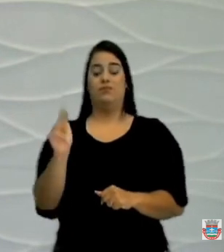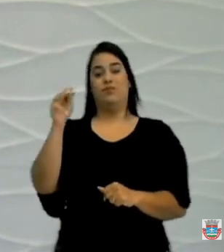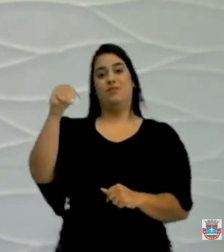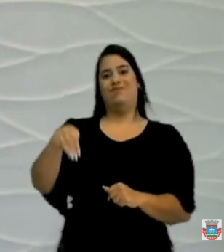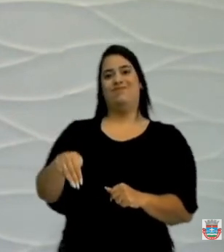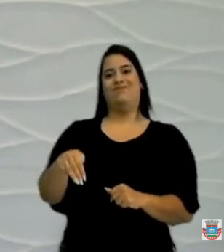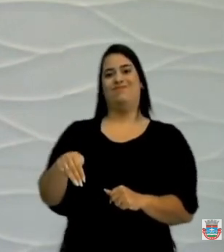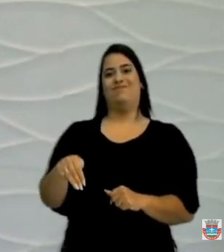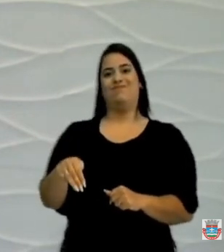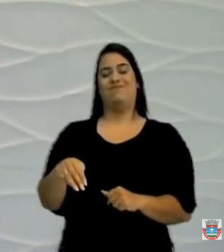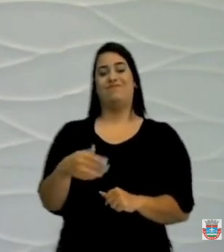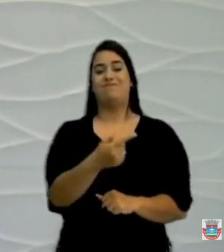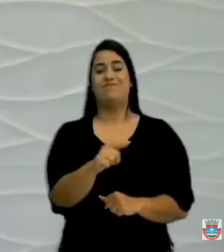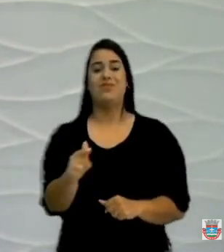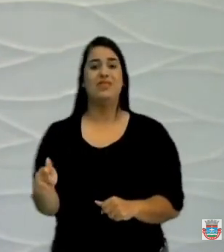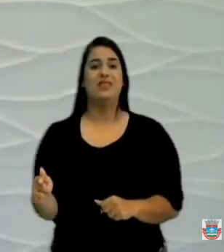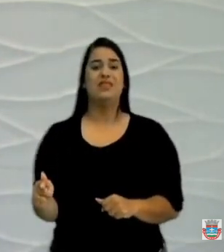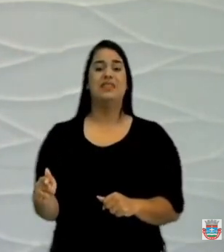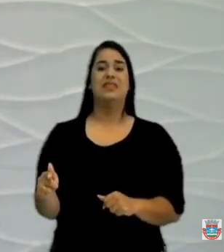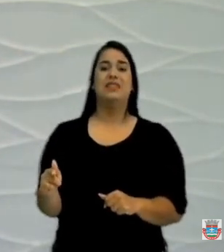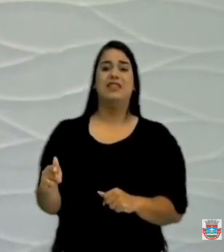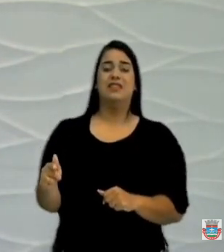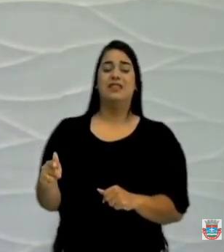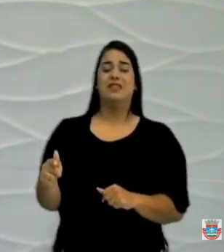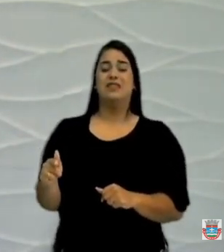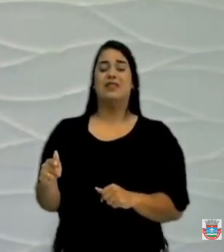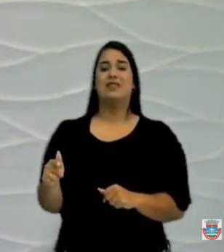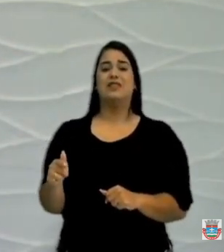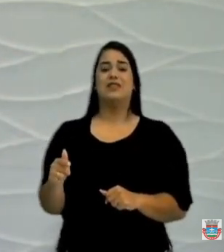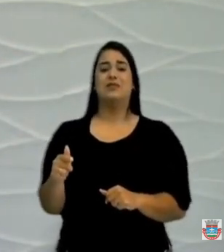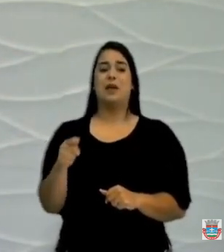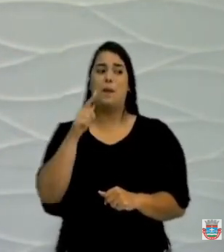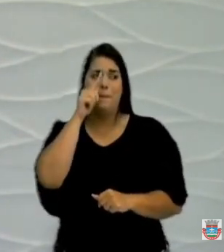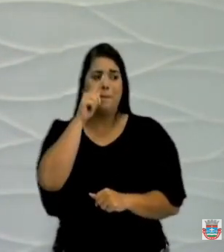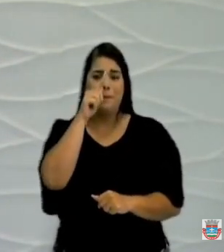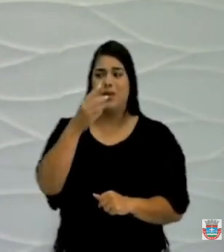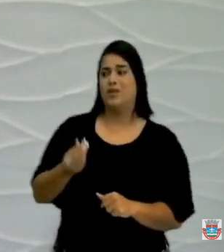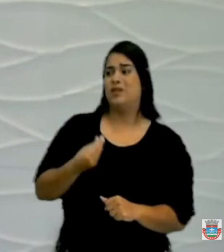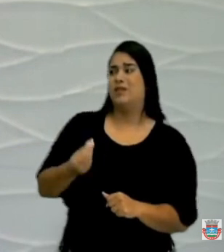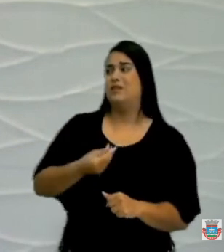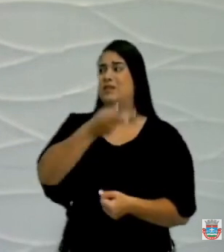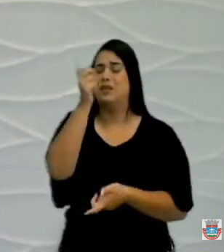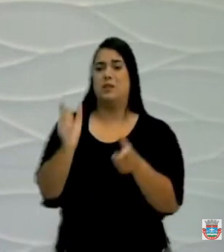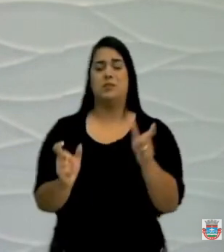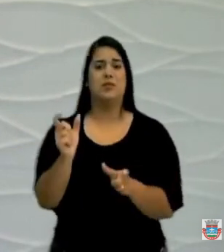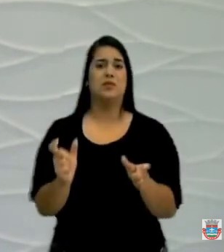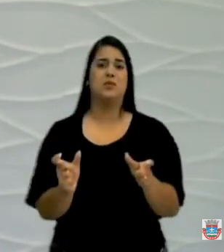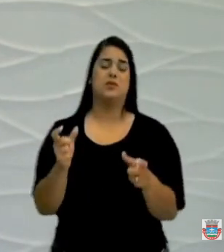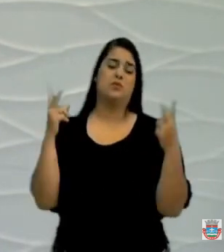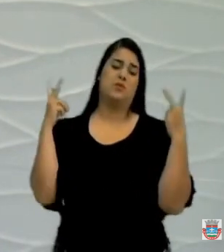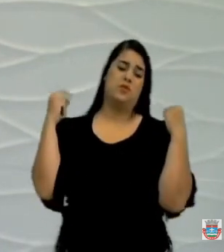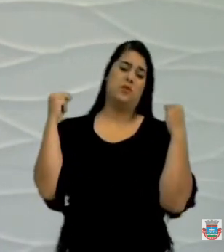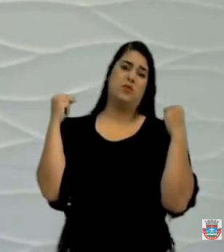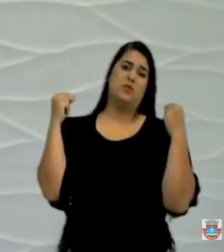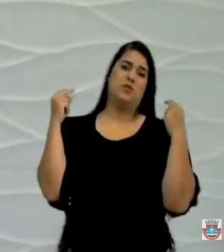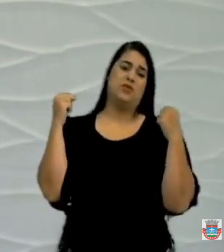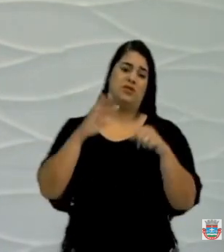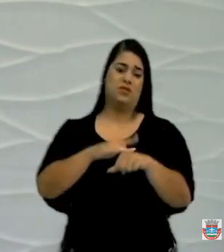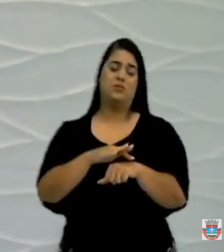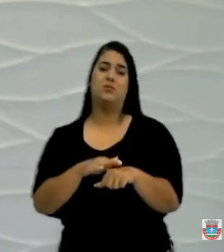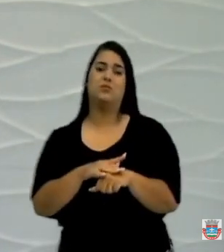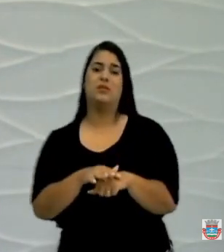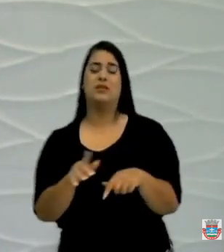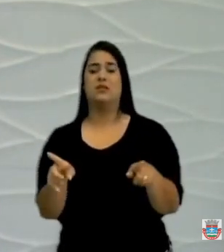sem manutenção, colocando em risco a vida das pessoas, dos condutores, do técnico de enfermagem e dos pacientes que precisam